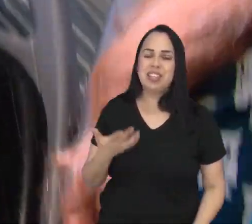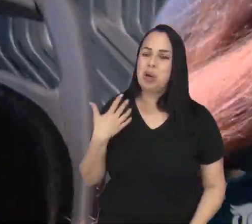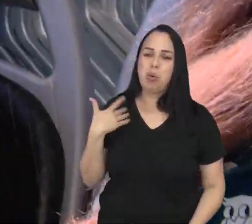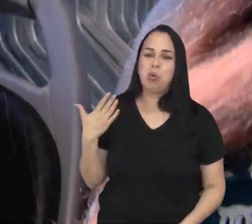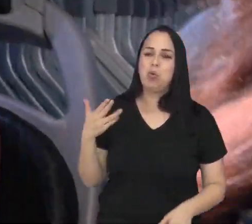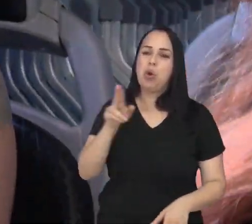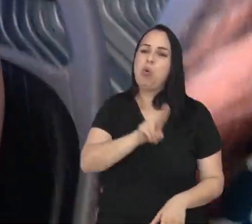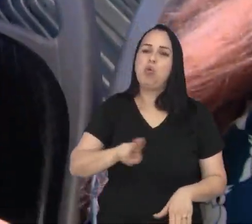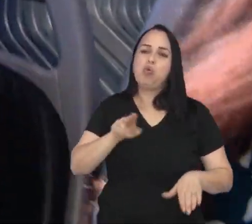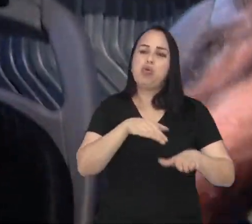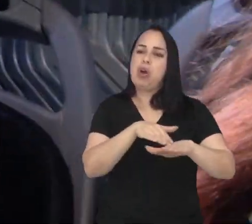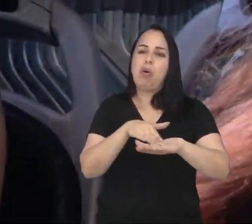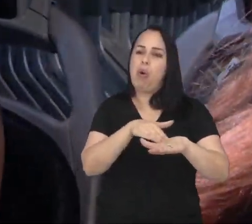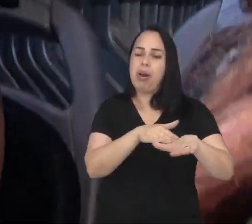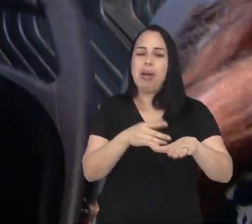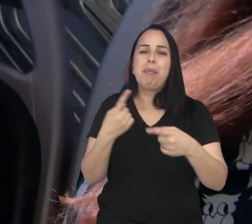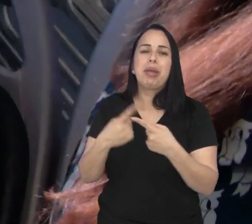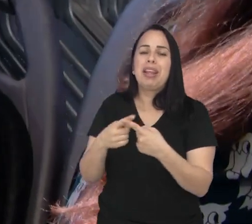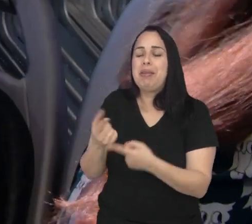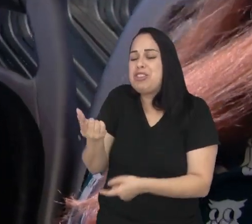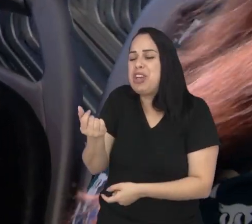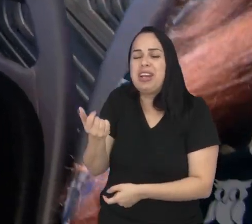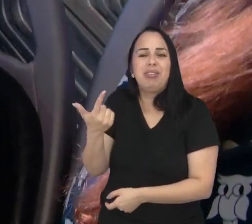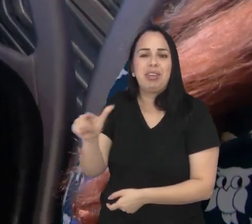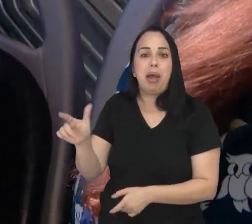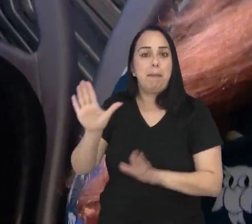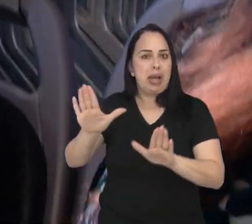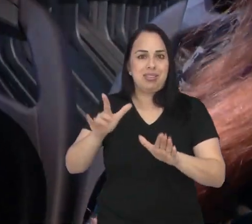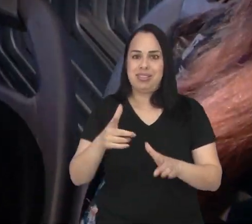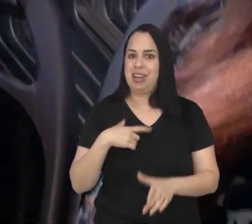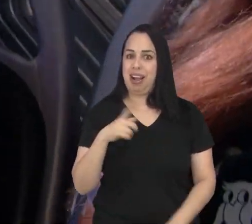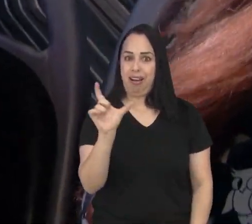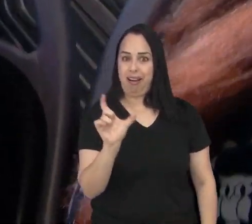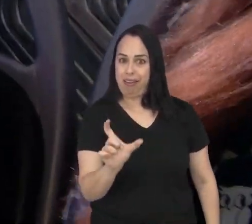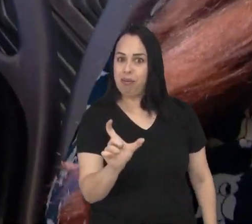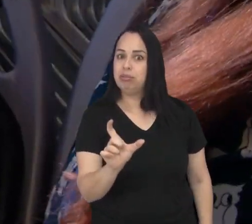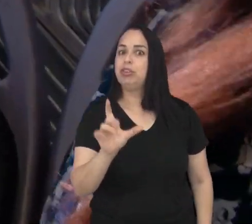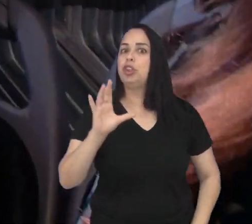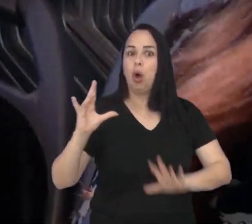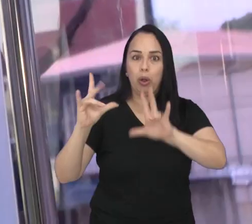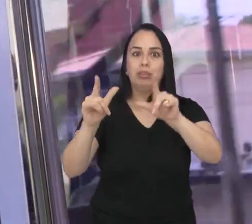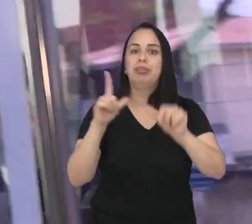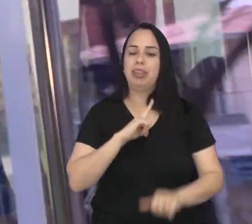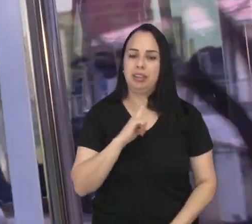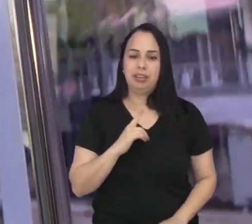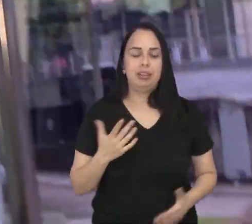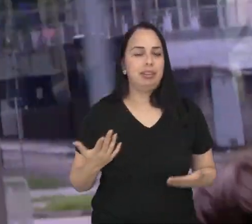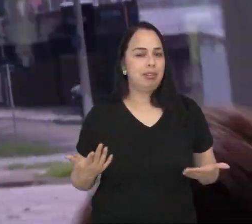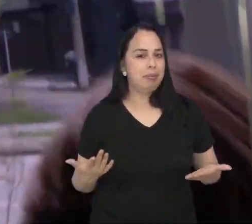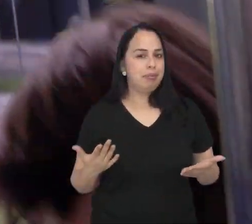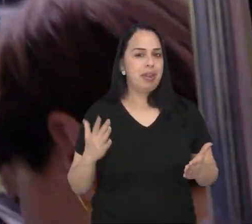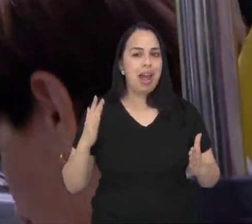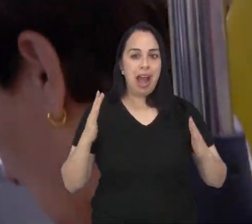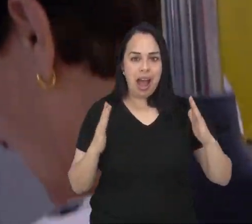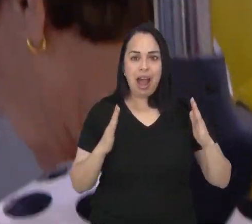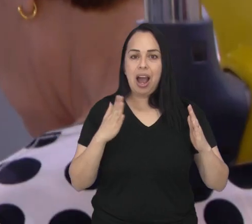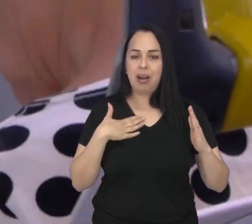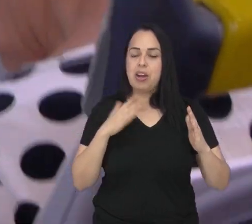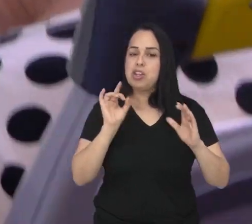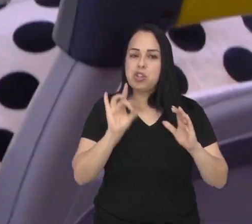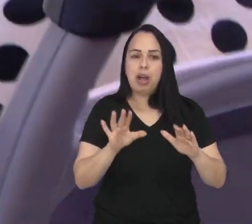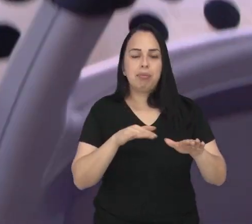pegando ônibus por conta de não ter o dinheiro também em mãos, e cartão, querendo ou todo mundo tem, né, fica mais fácil. Por enquanto, essa nova